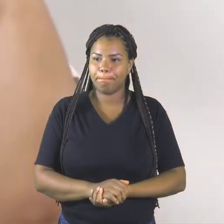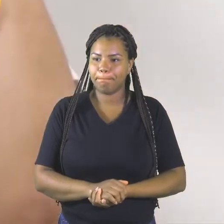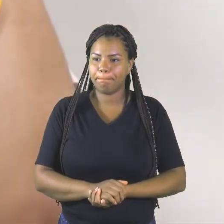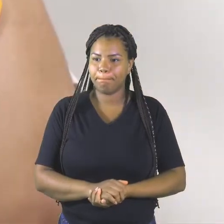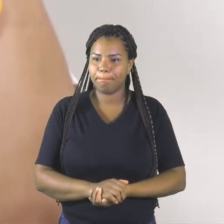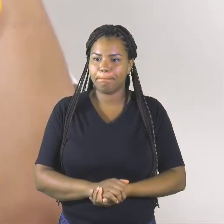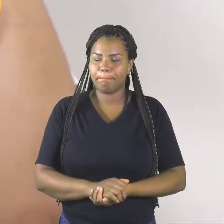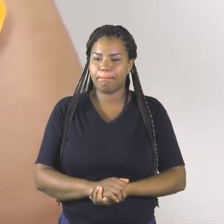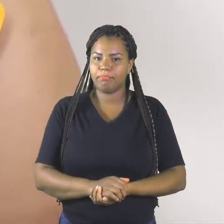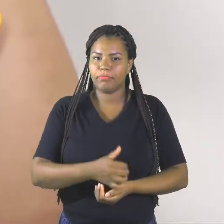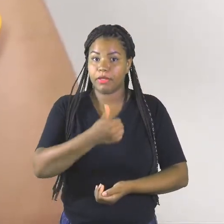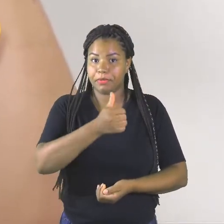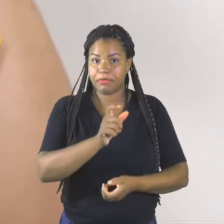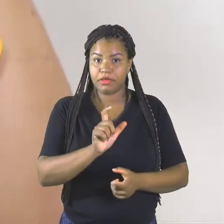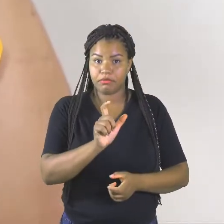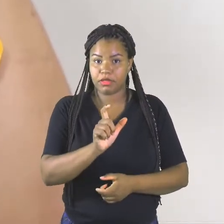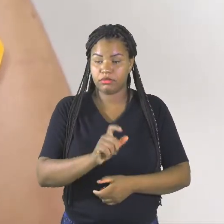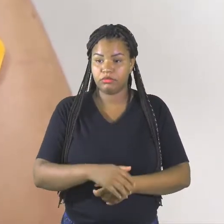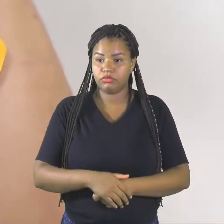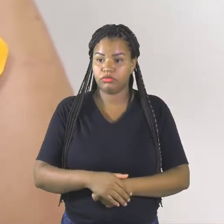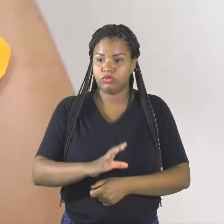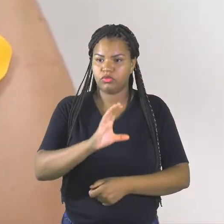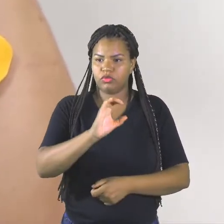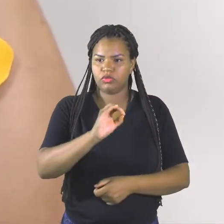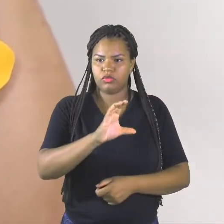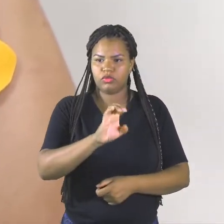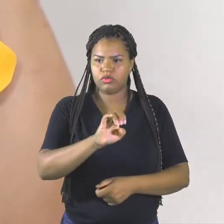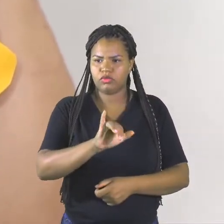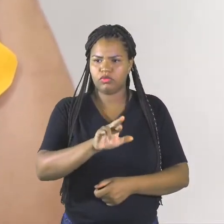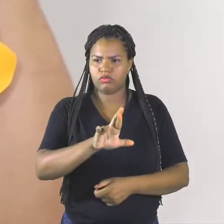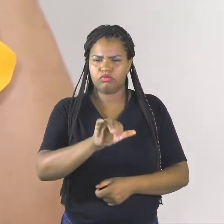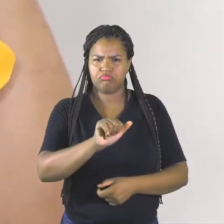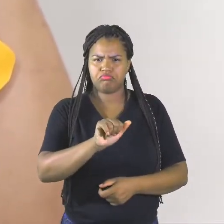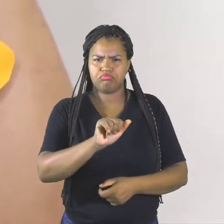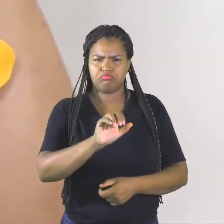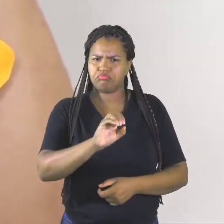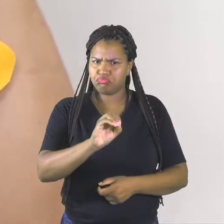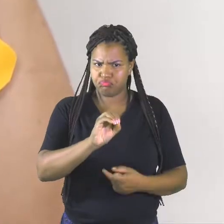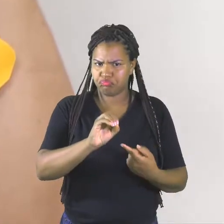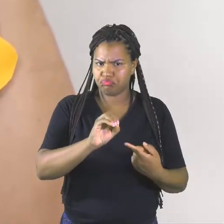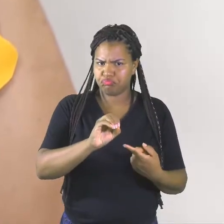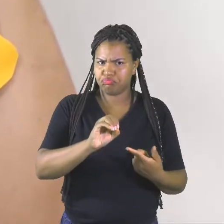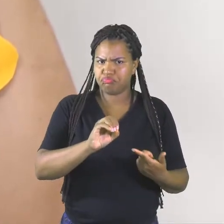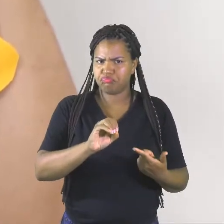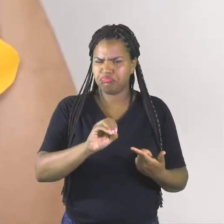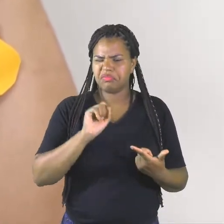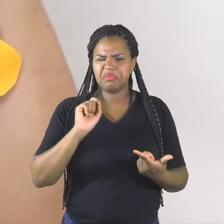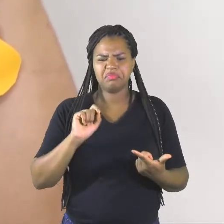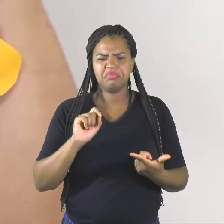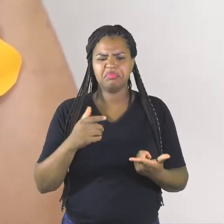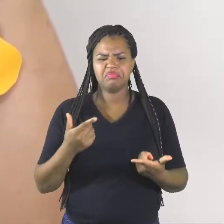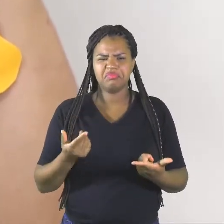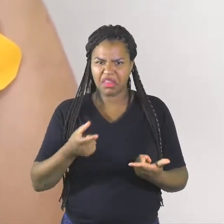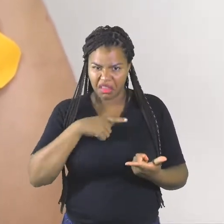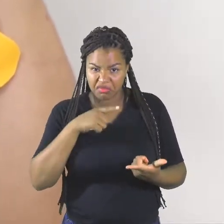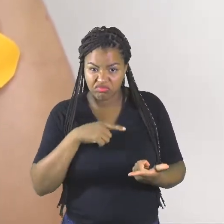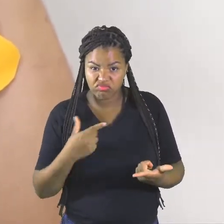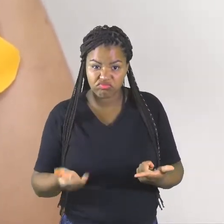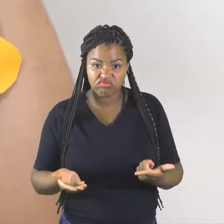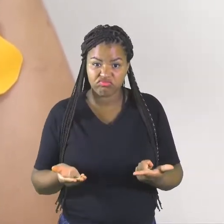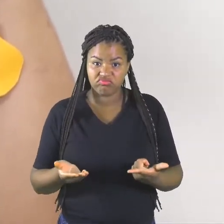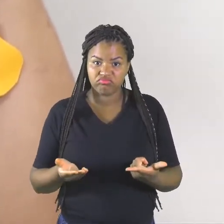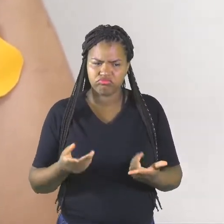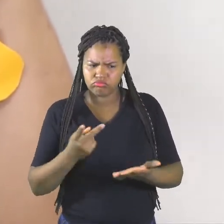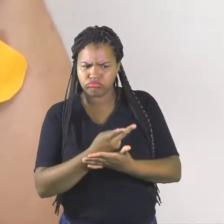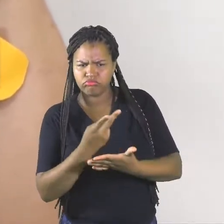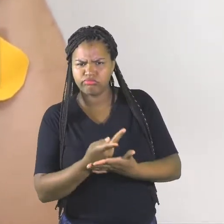A primeira. Coceiro. Coceiro. Ui, existe? Tá